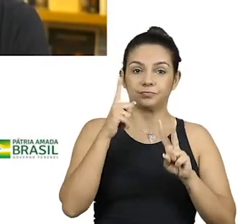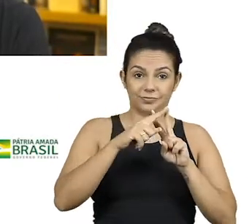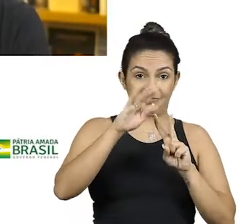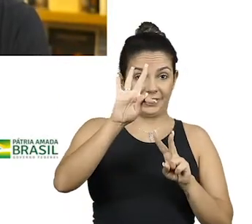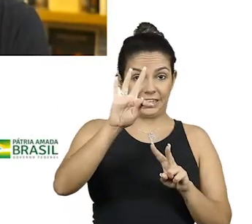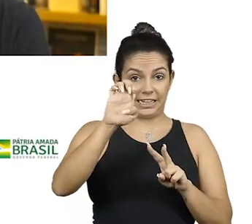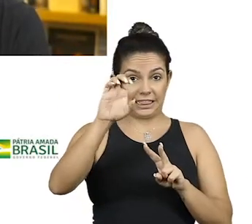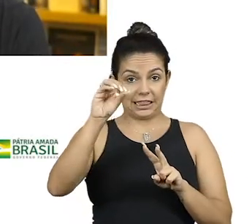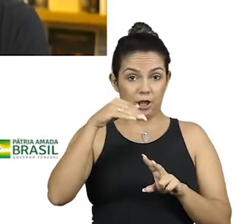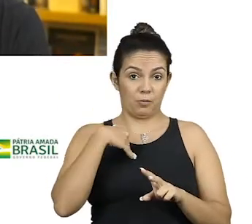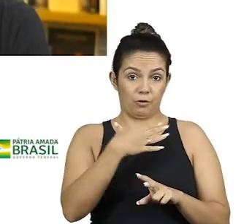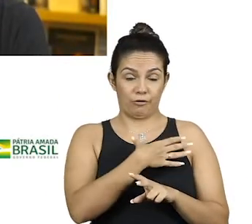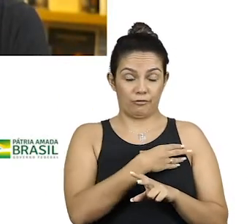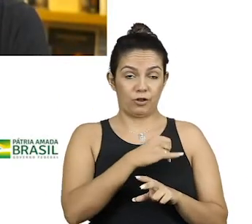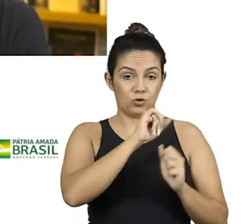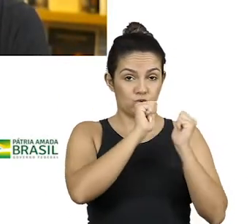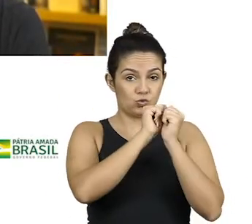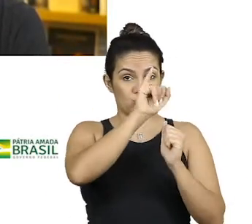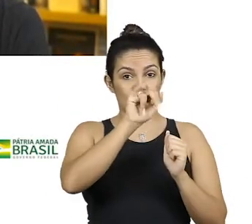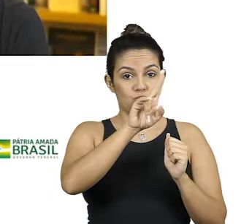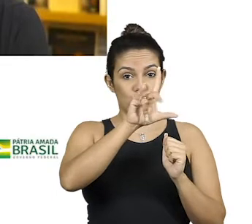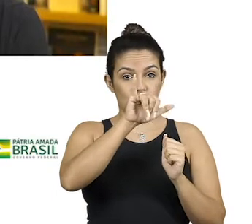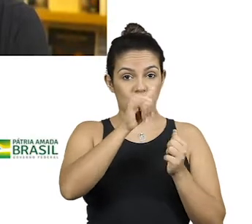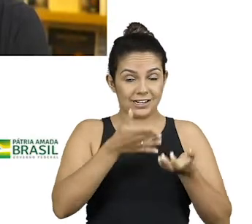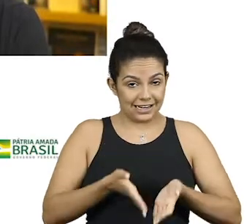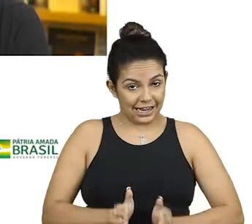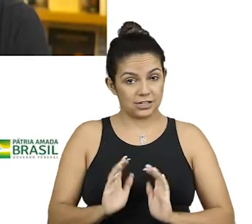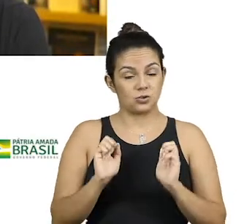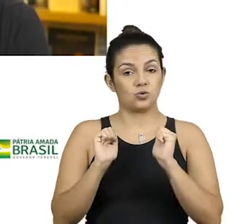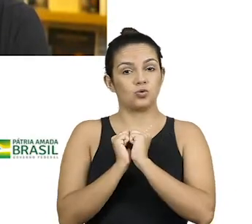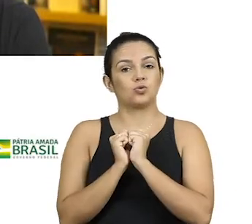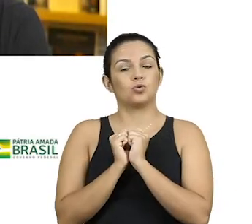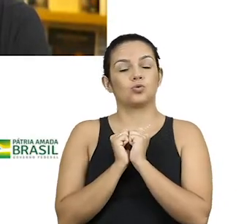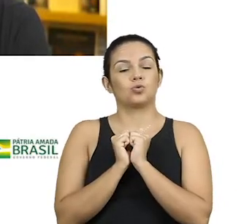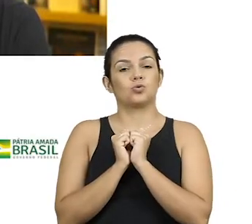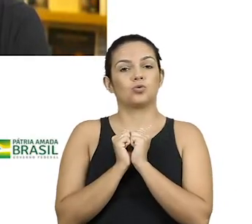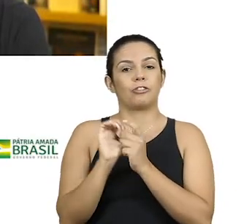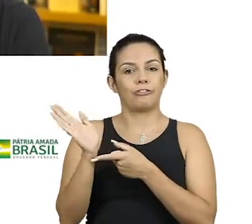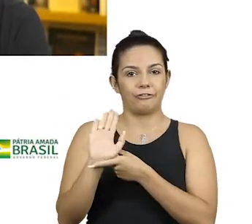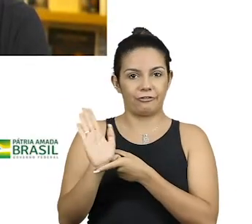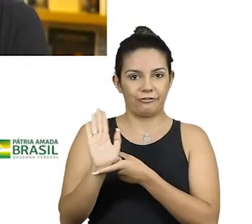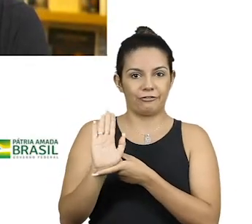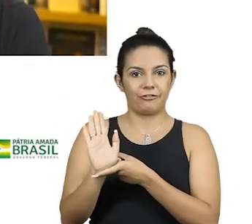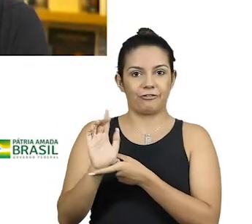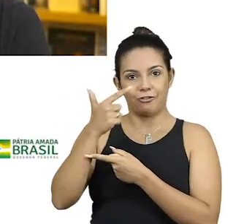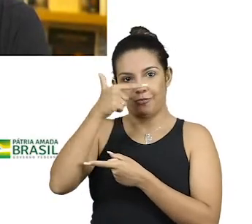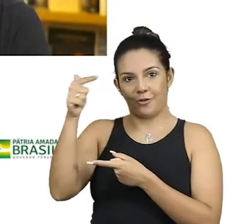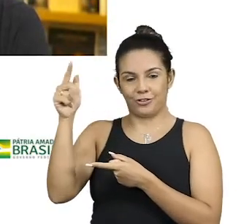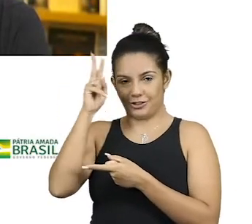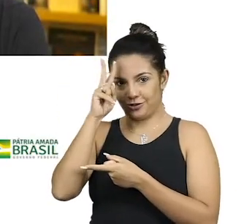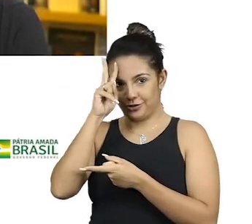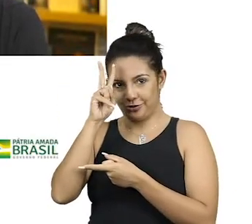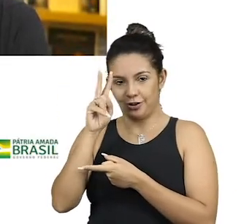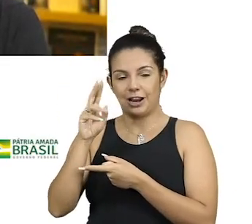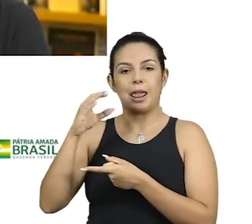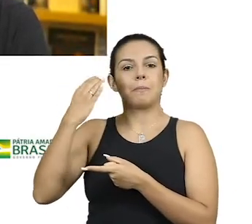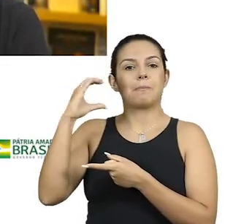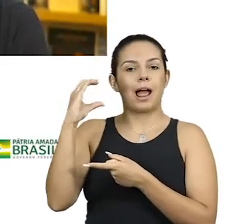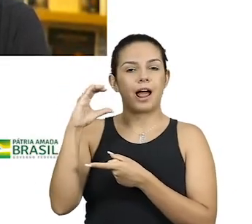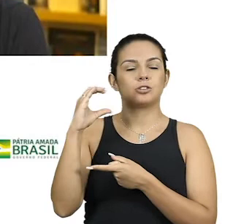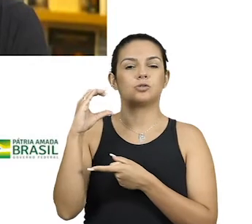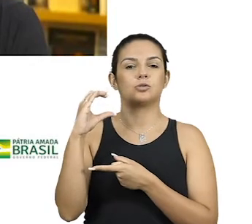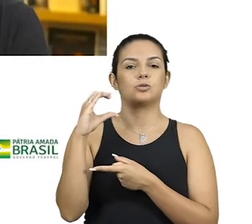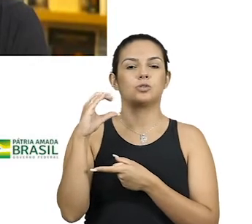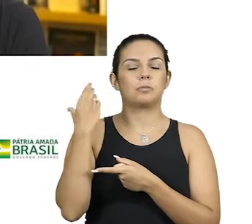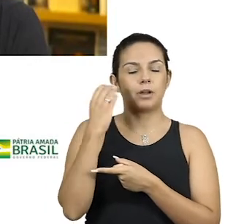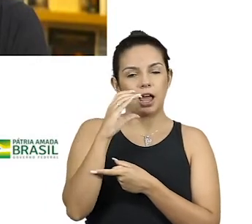meu filho com a Júlia, nasceu junto com o filme Outras Histórias. Nasceu em março, ele é de